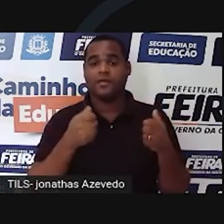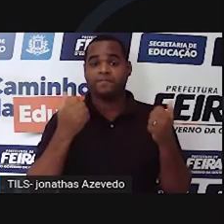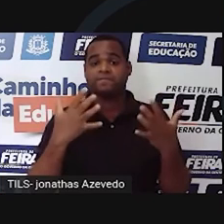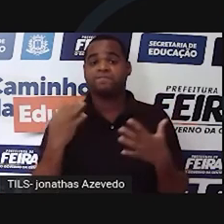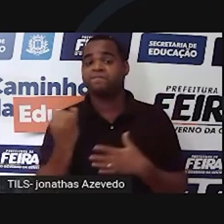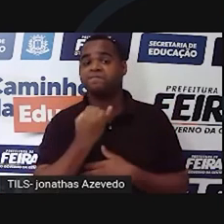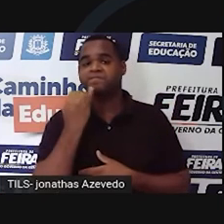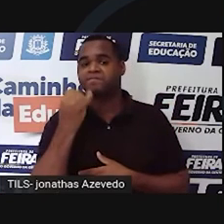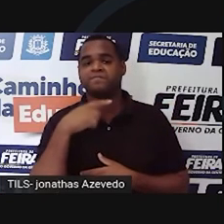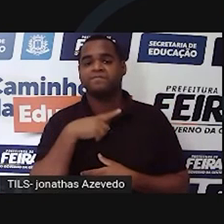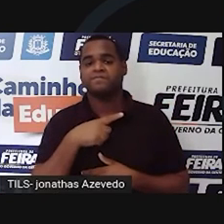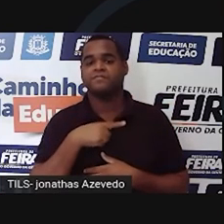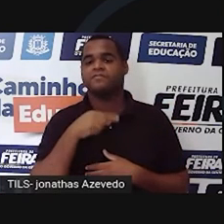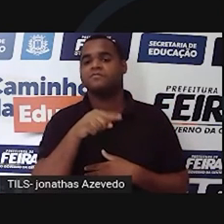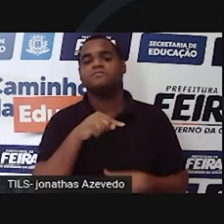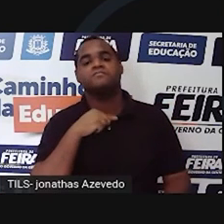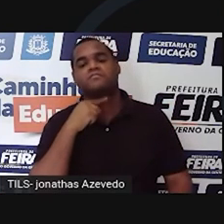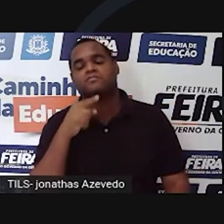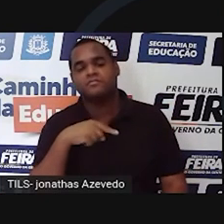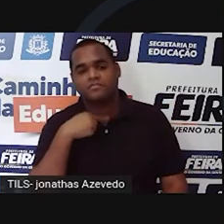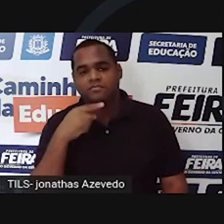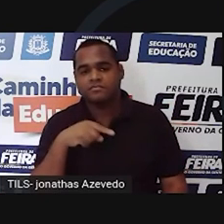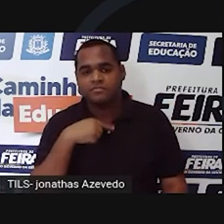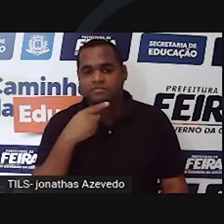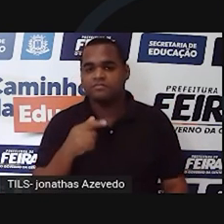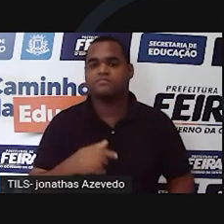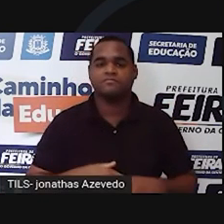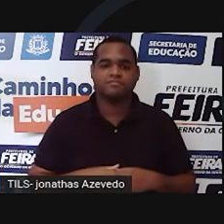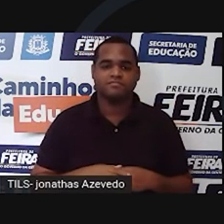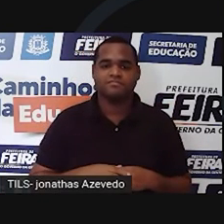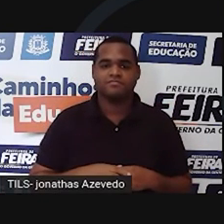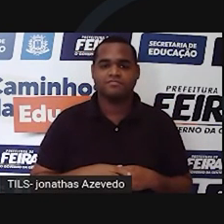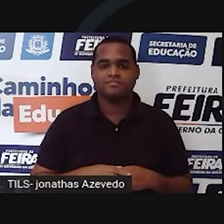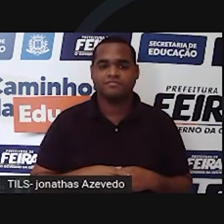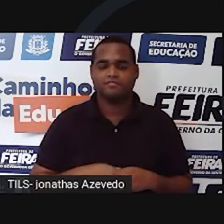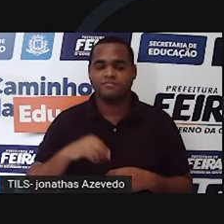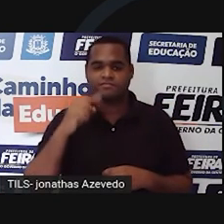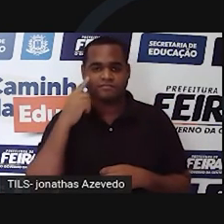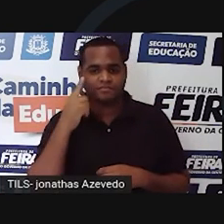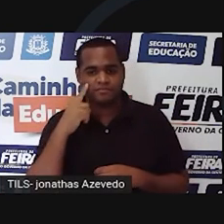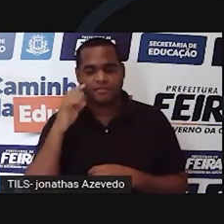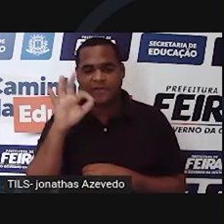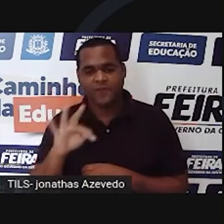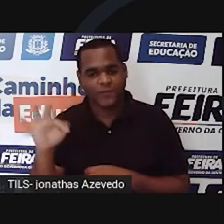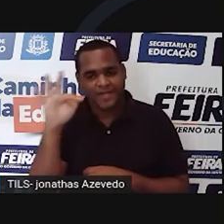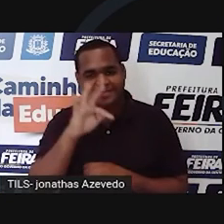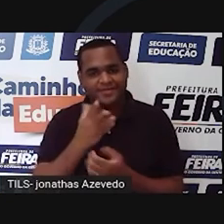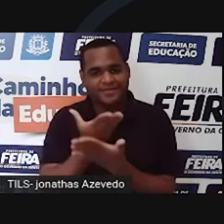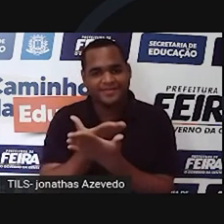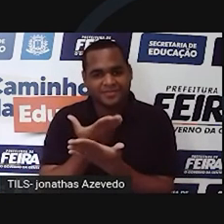você não conseguia formar ter os filhos na faculdade